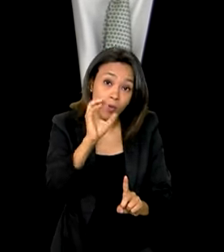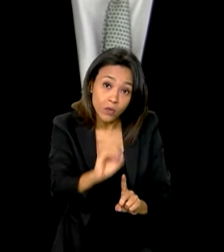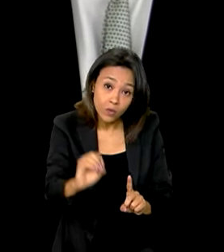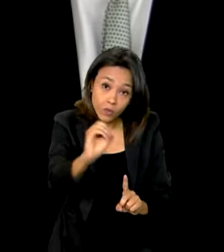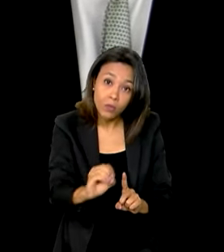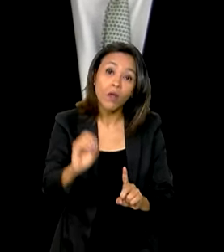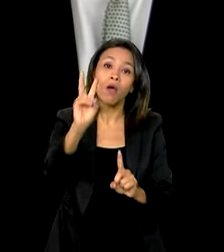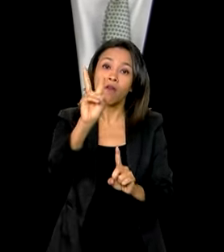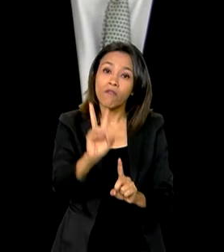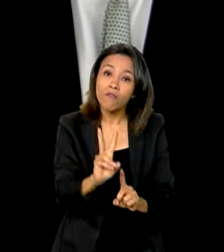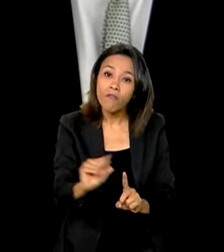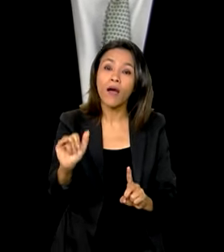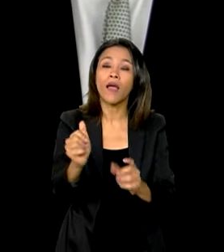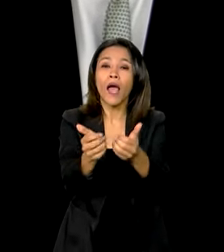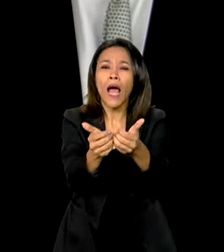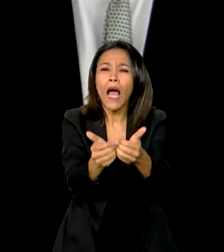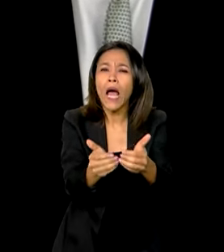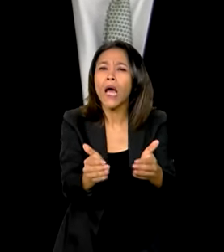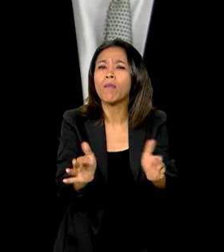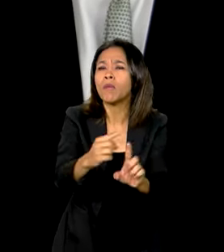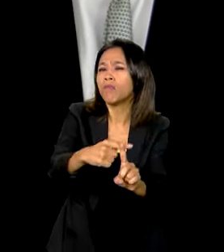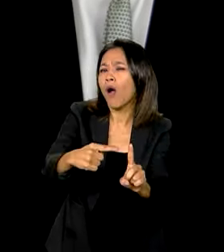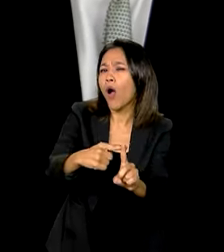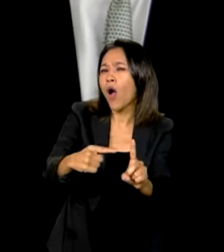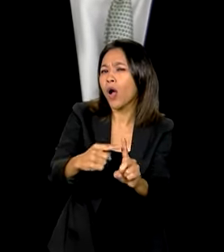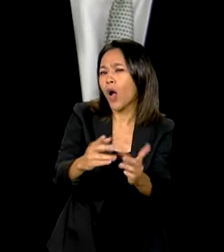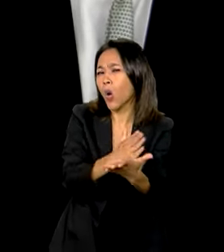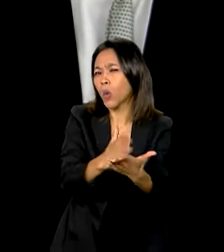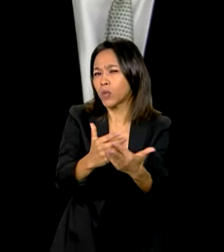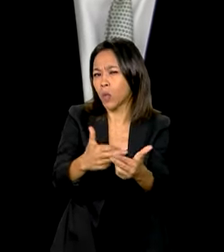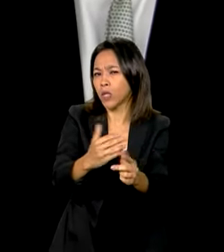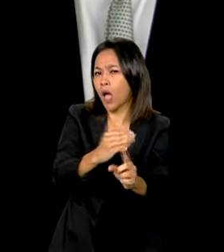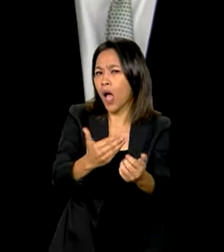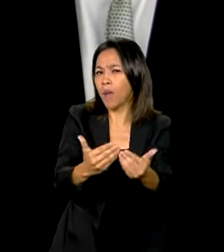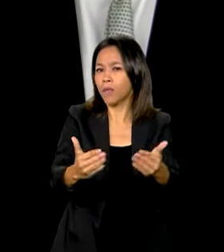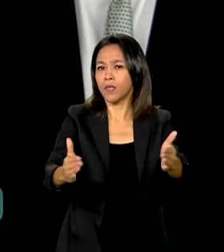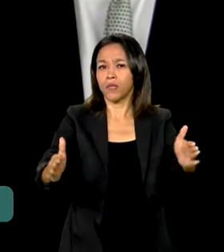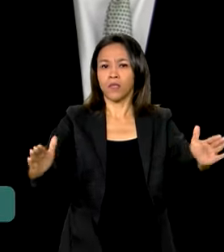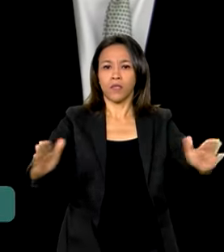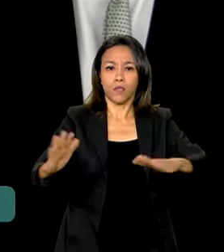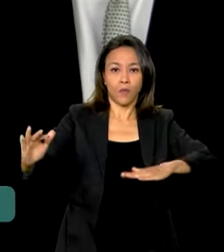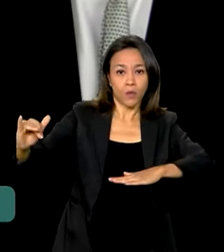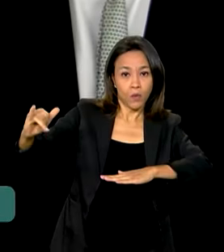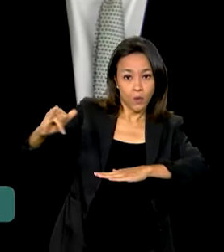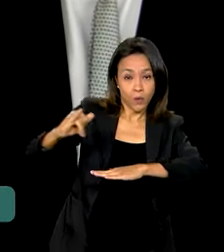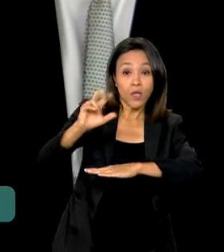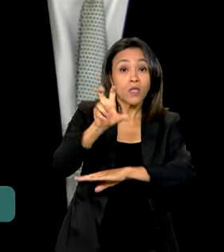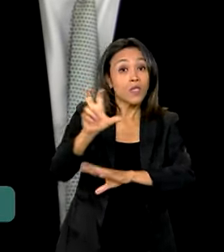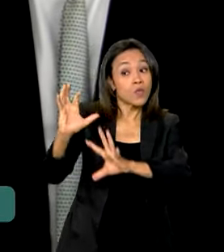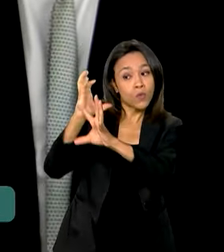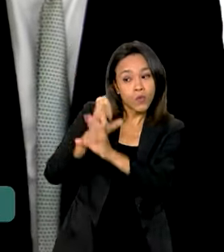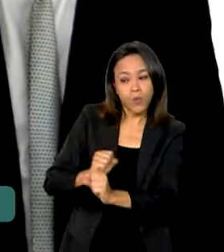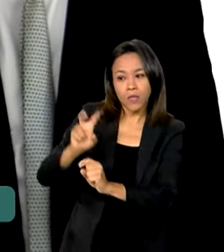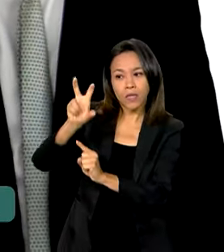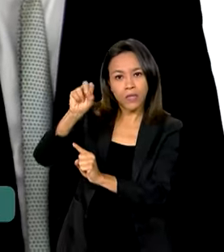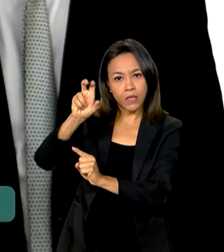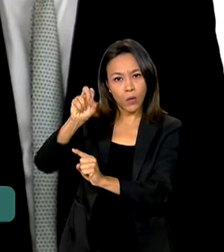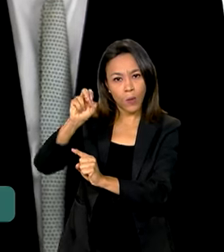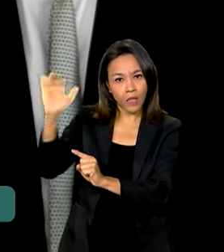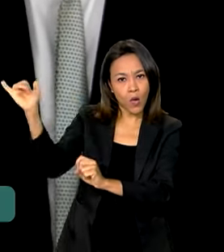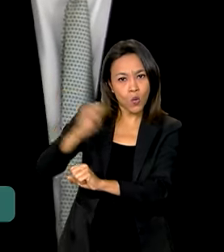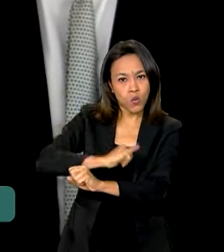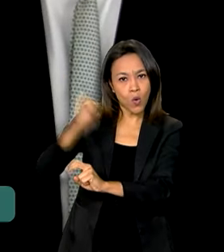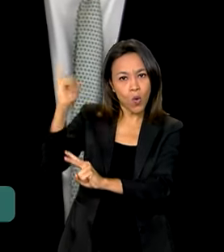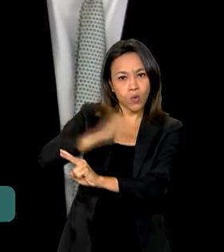parcialmente o aeroporto Salgado Filho, com 50 voos diários, o que